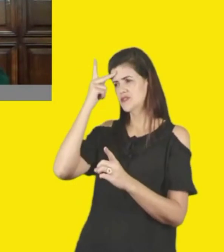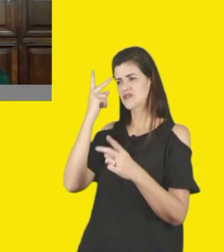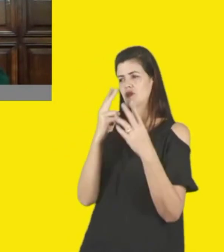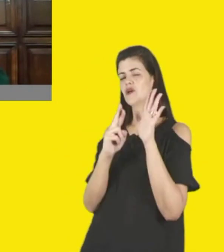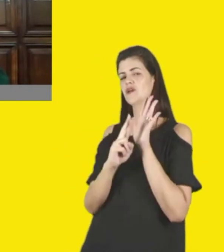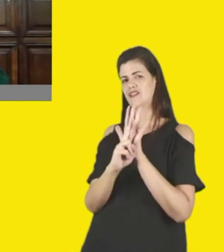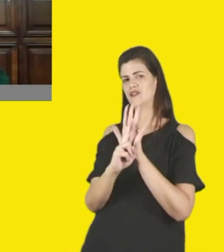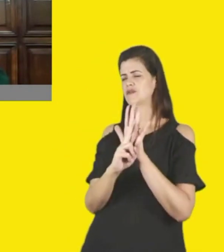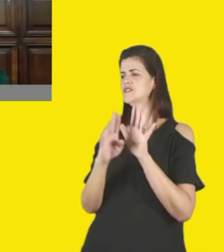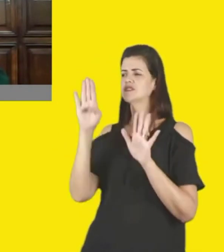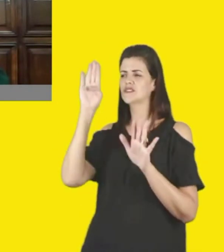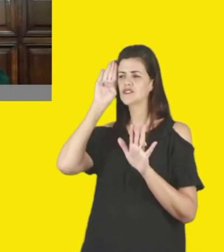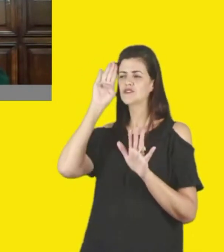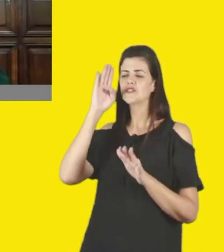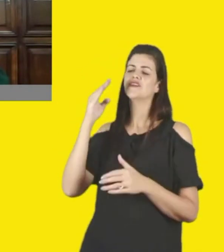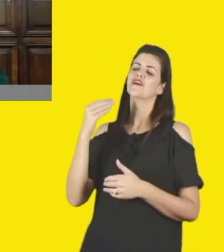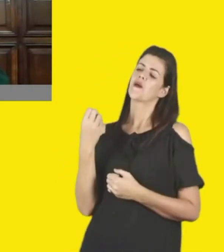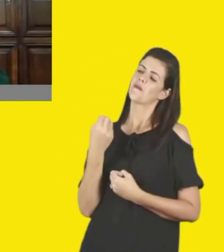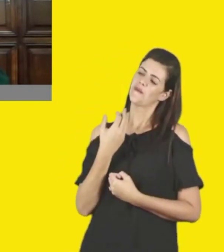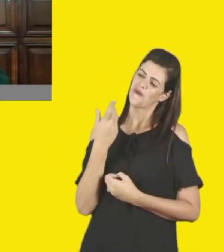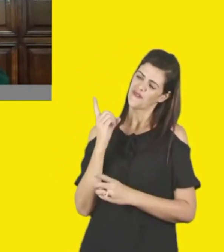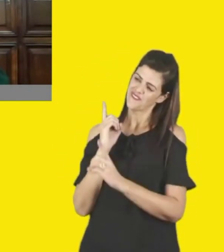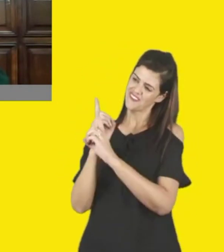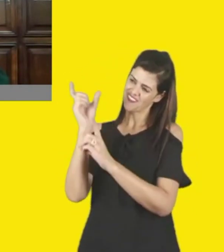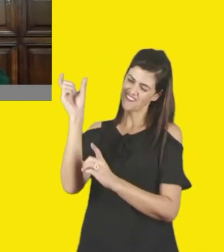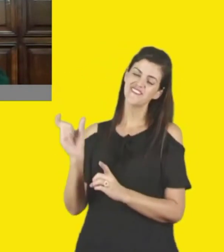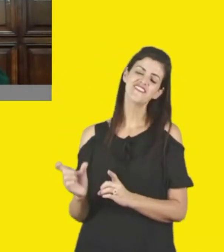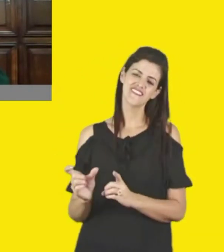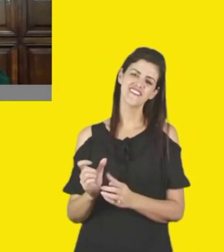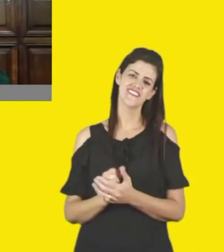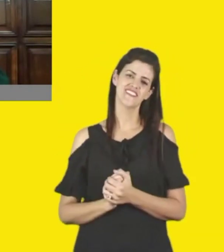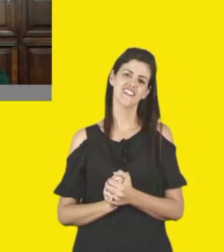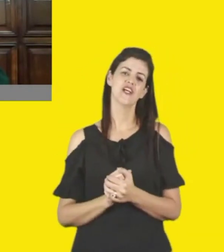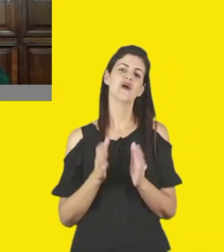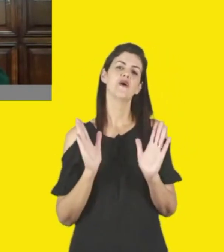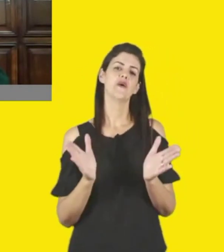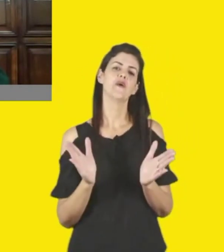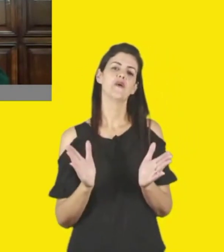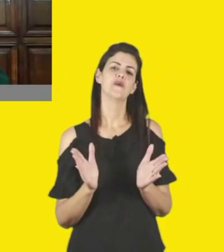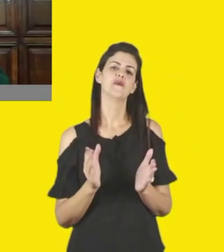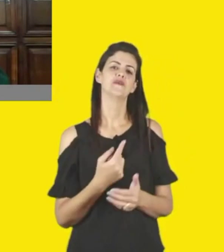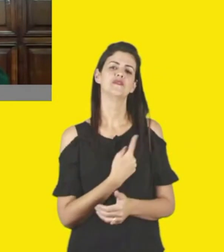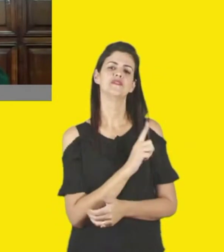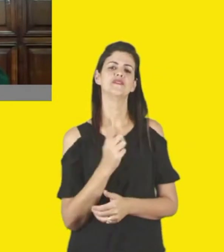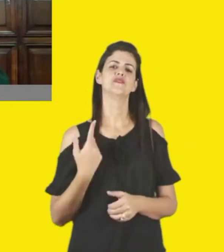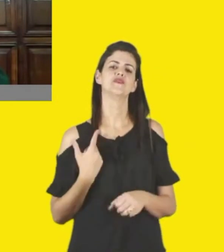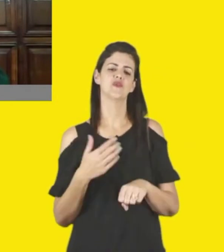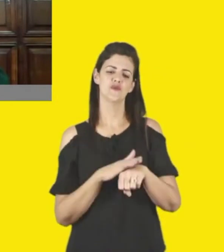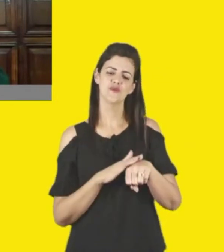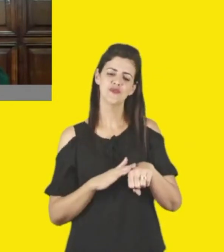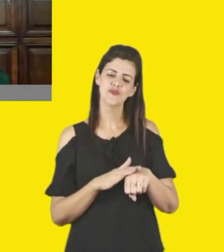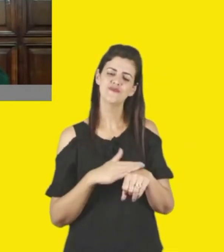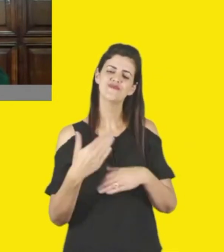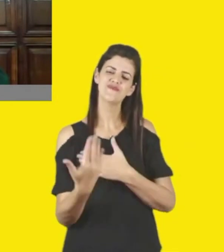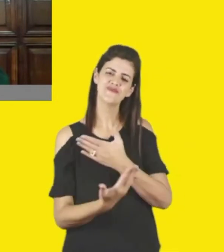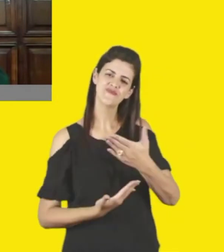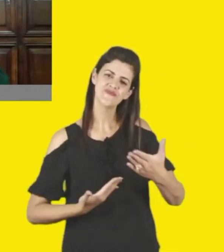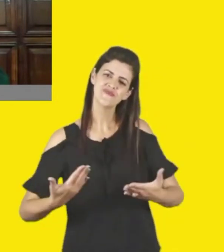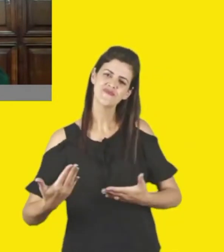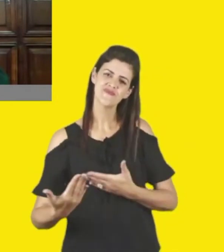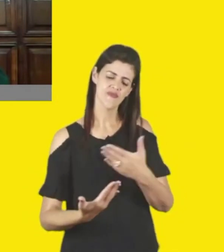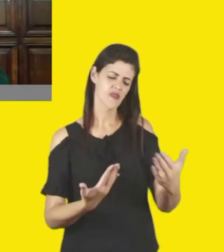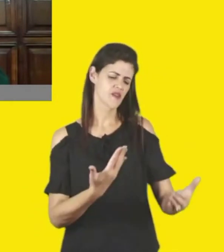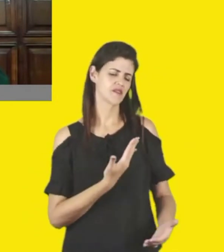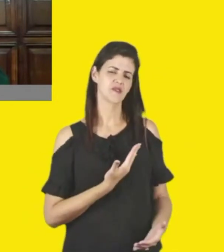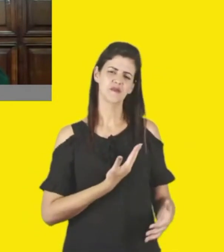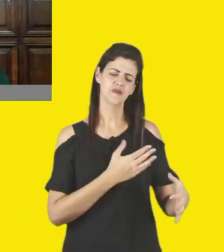espalhados aí pelo nosso Estado, então, aqui a gente tem hoje uma palavra de confraternização, de conexão,